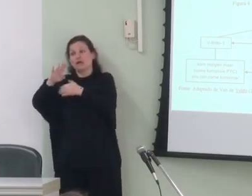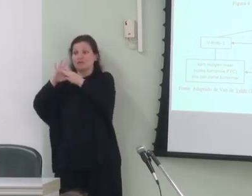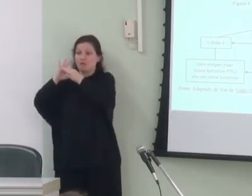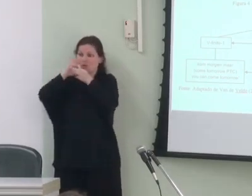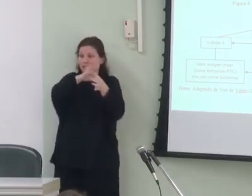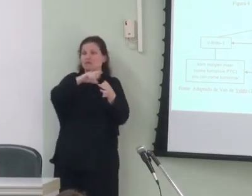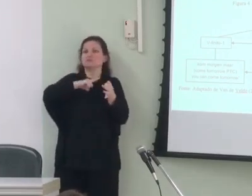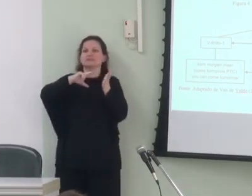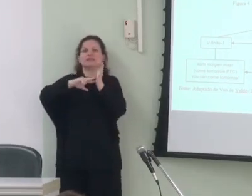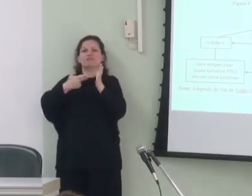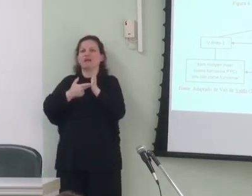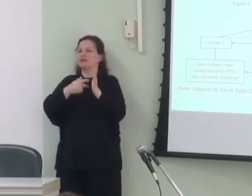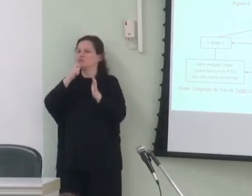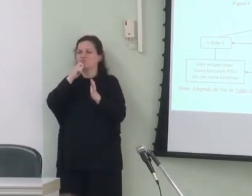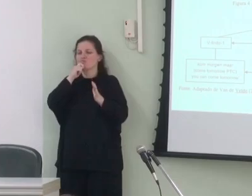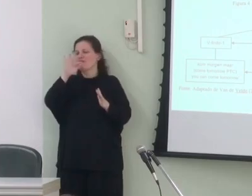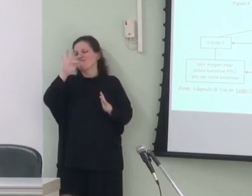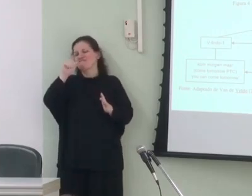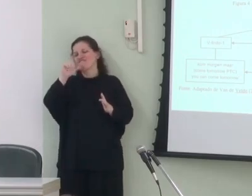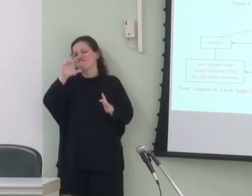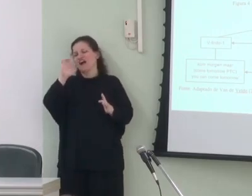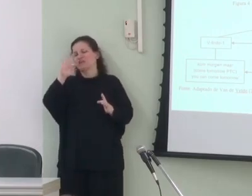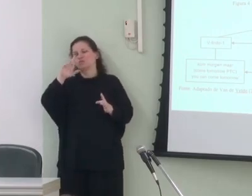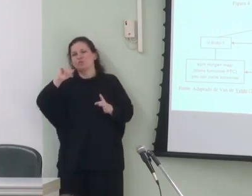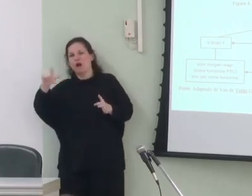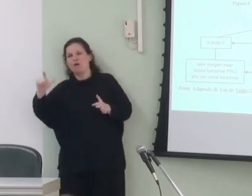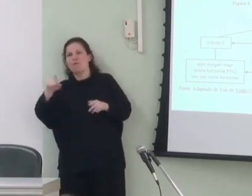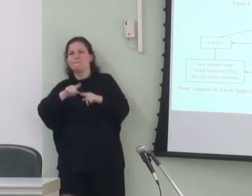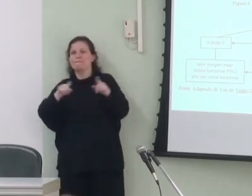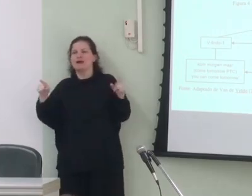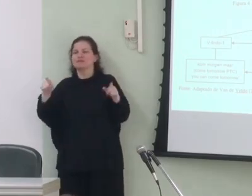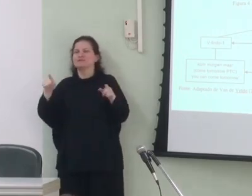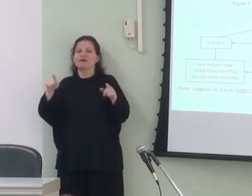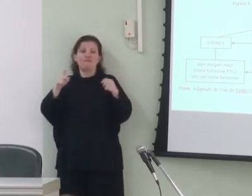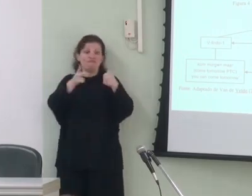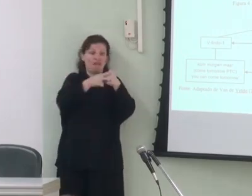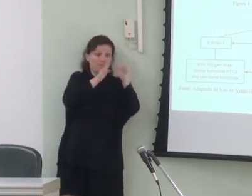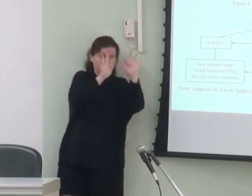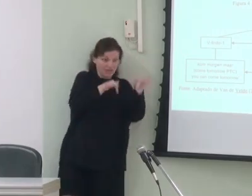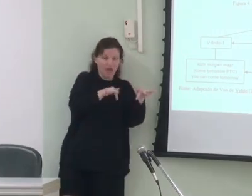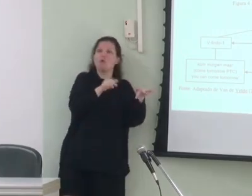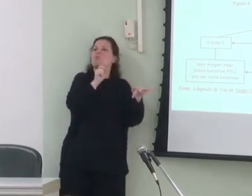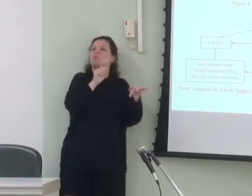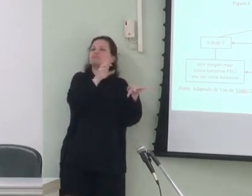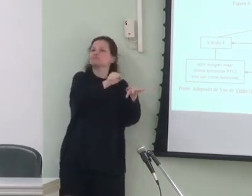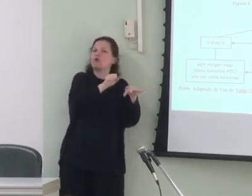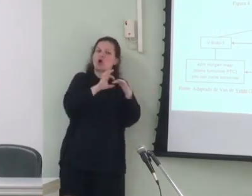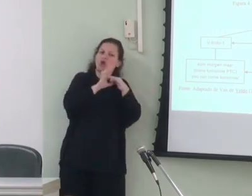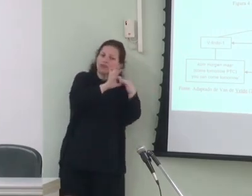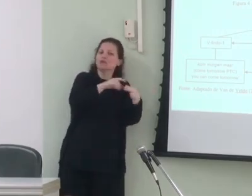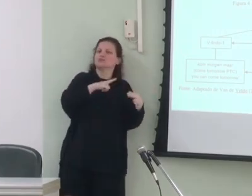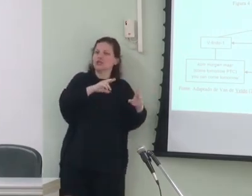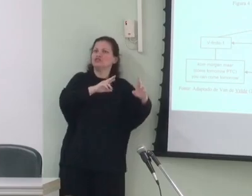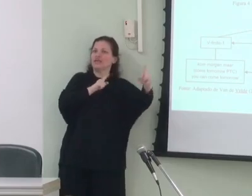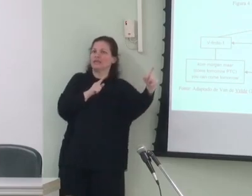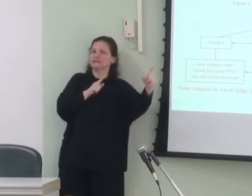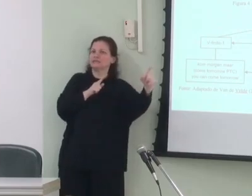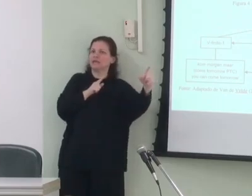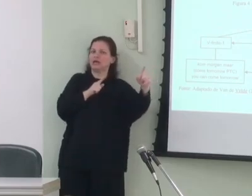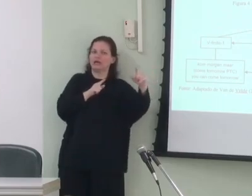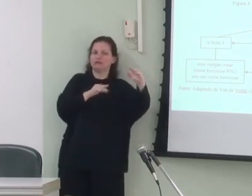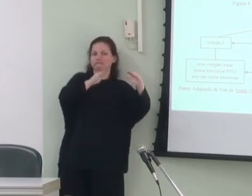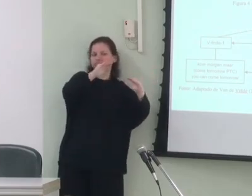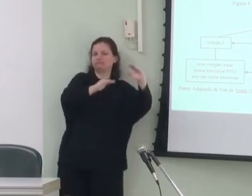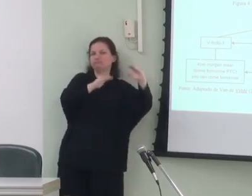significados não factuais já a ordem verbo final é reservada para contextos em que há diferenças no relevo